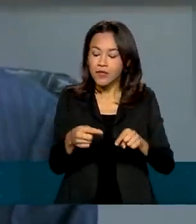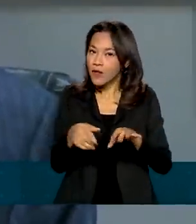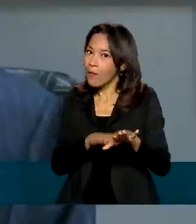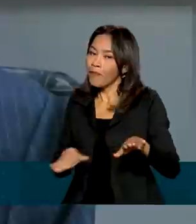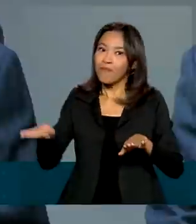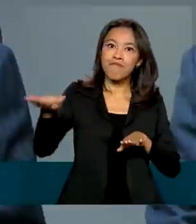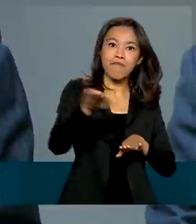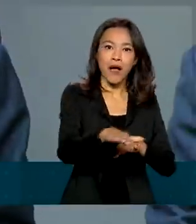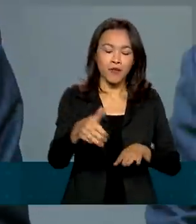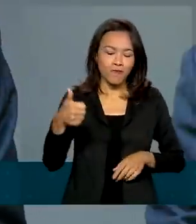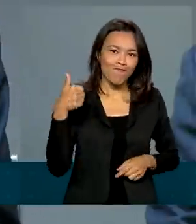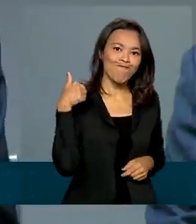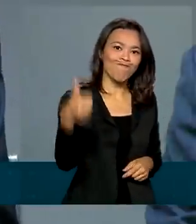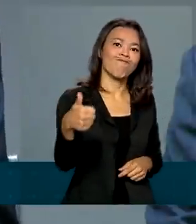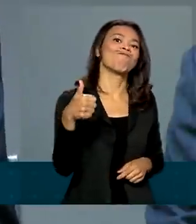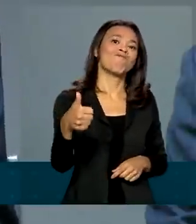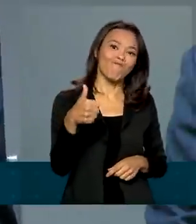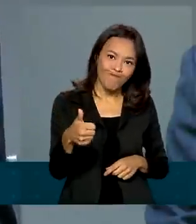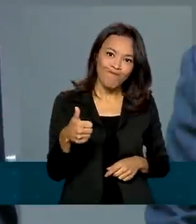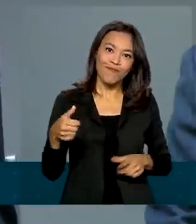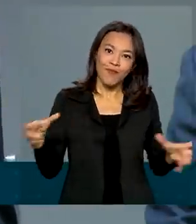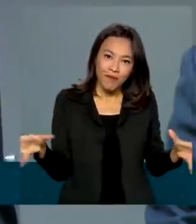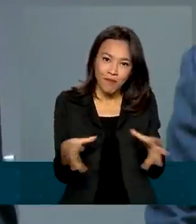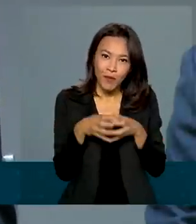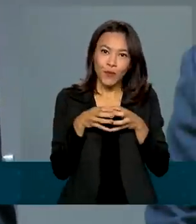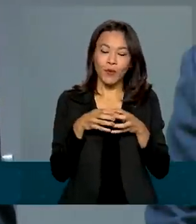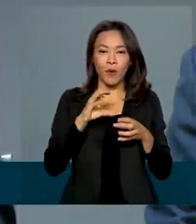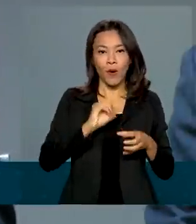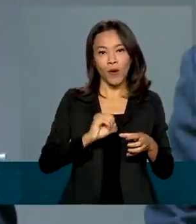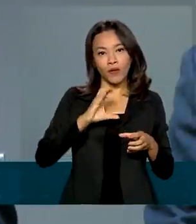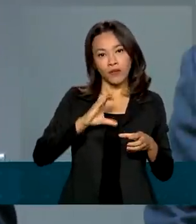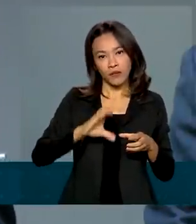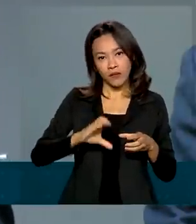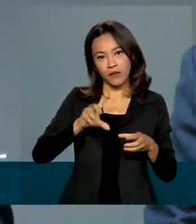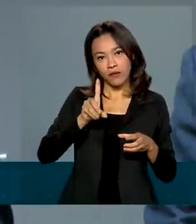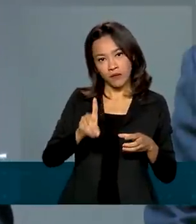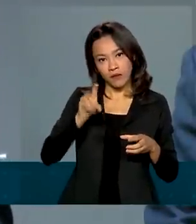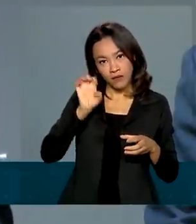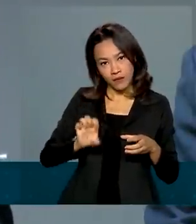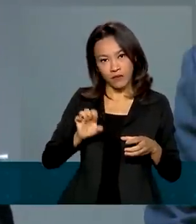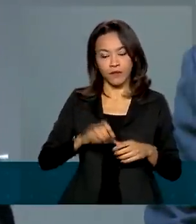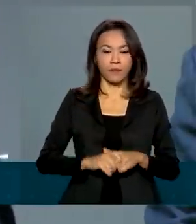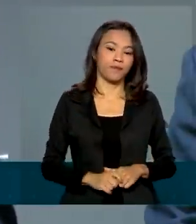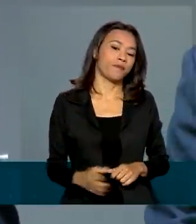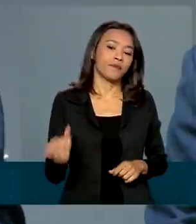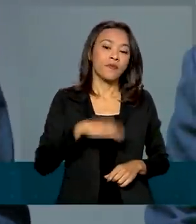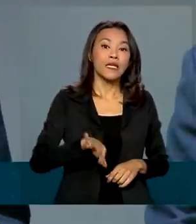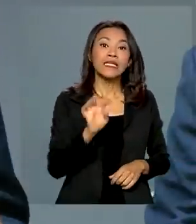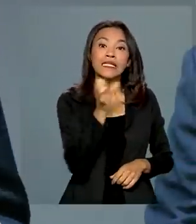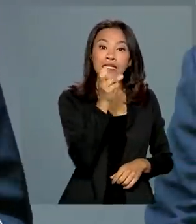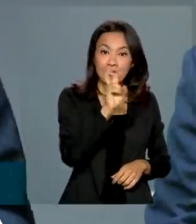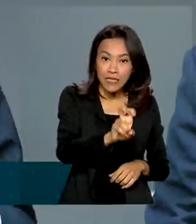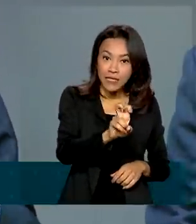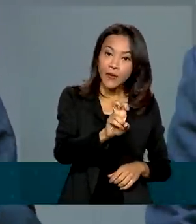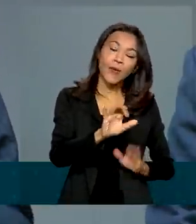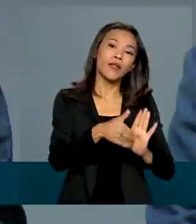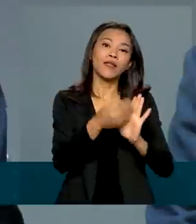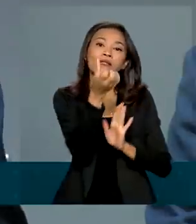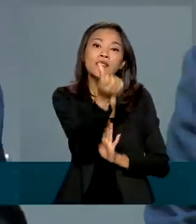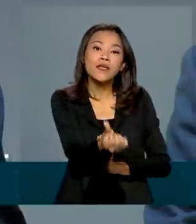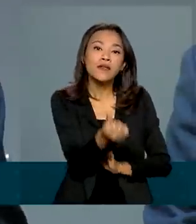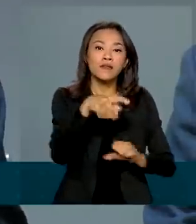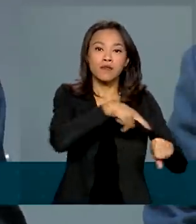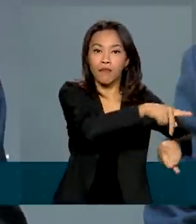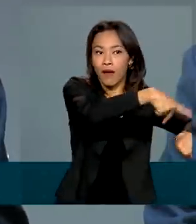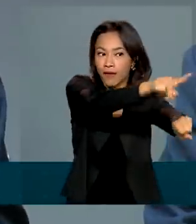acesso do Brasil à Organização para a Cooperação e Desenvolvimento Econômico. São cinco ou seis países que estão nessa reta final